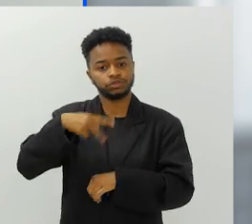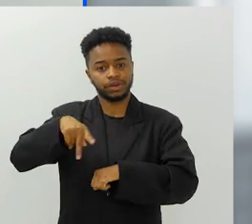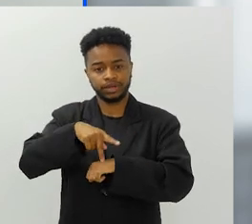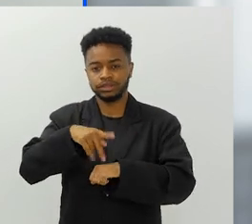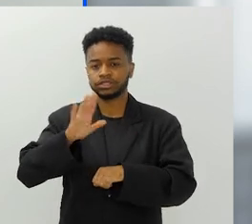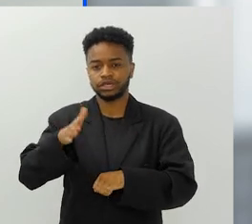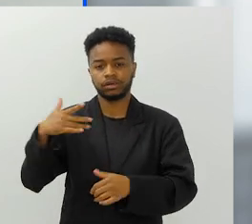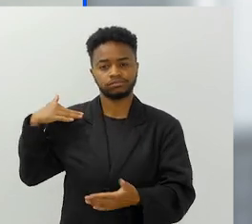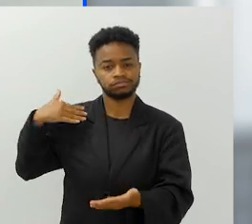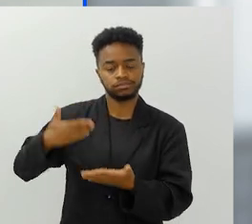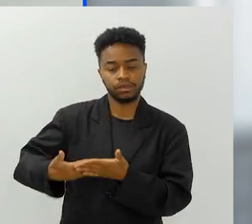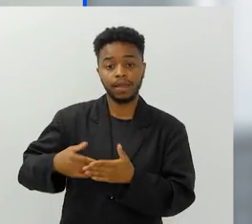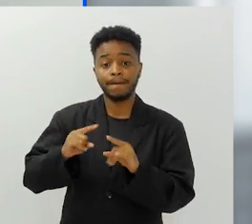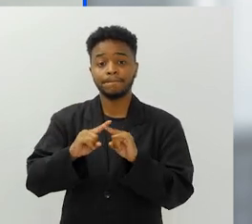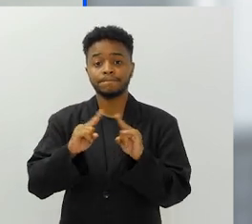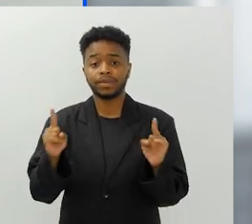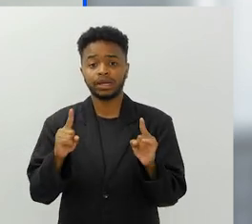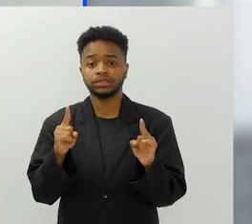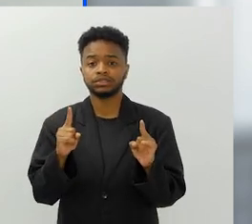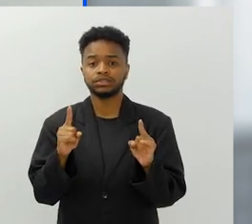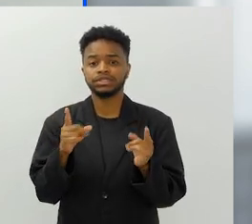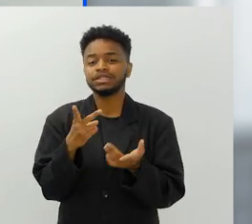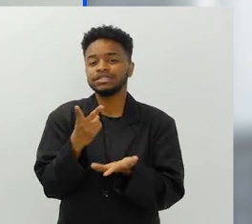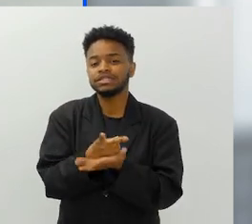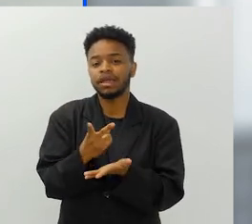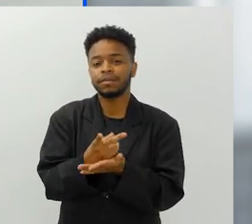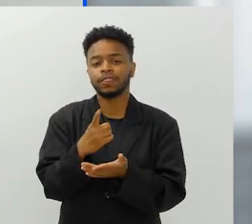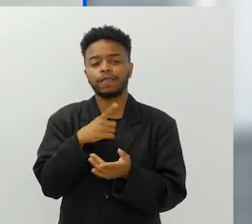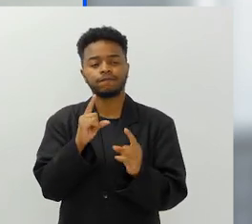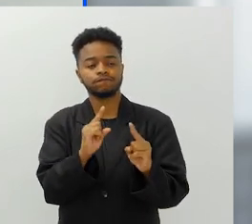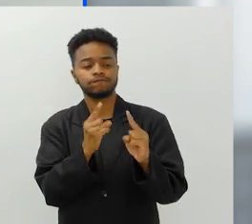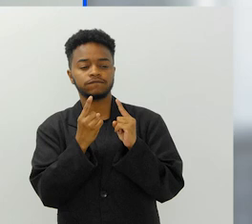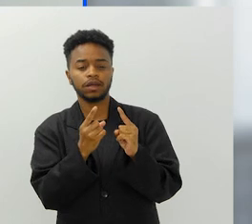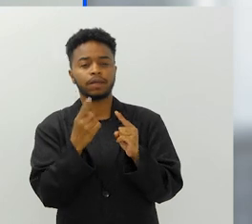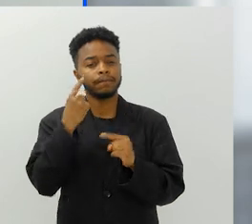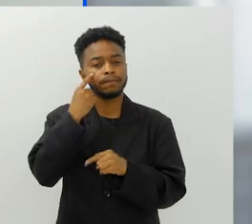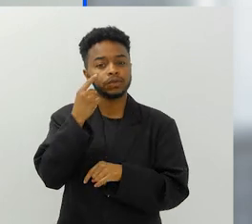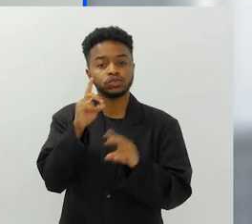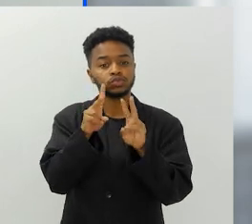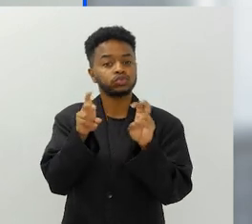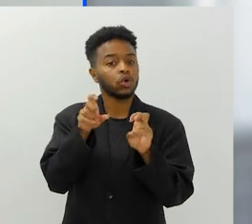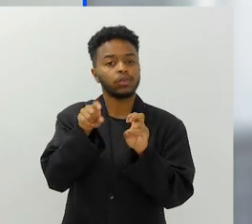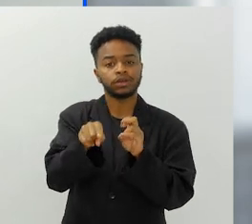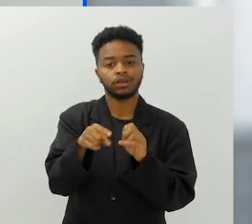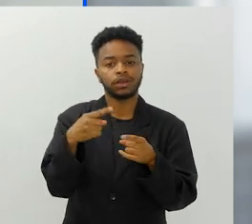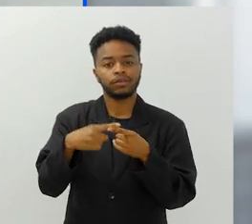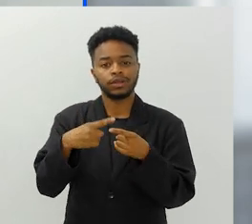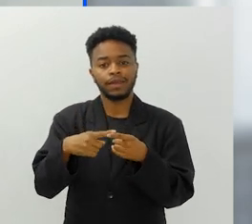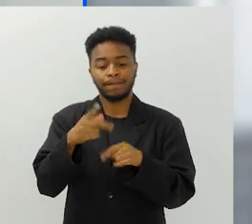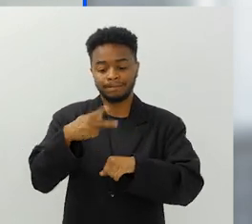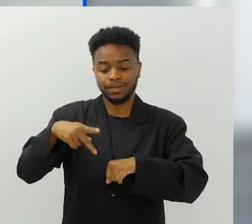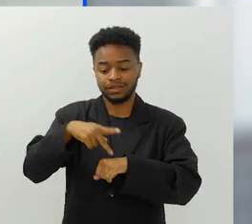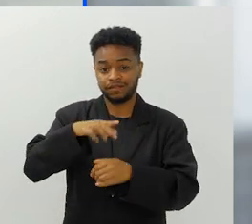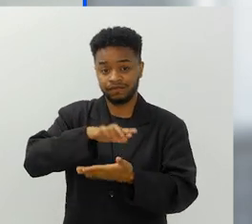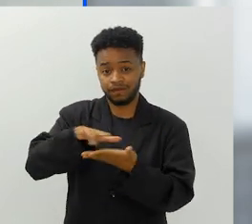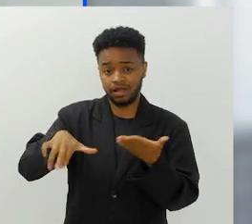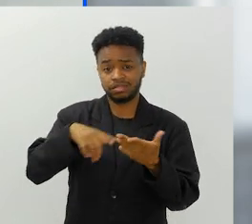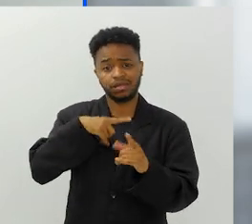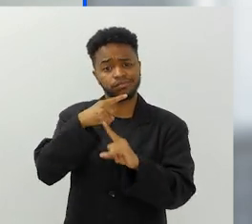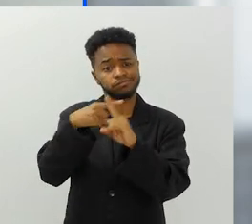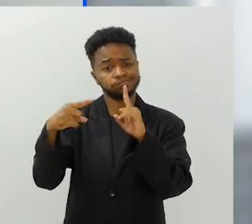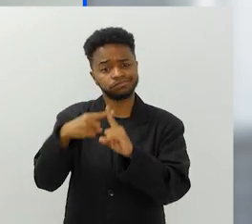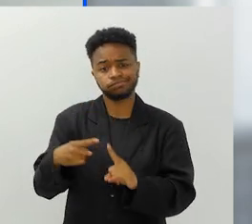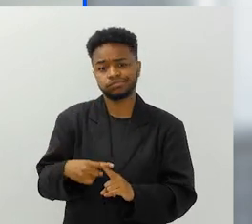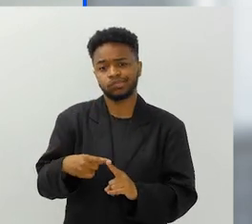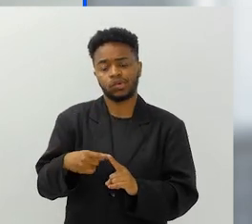países já há algum tempo, só que a gente tem sempre uma provocação em relação a isso, que é, grandes países têm o poder de